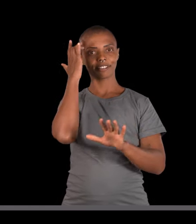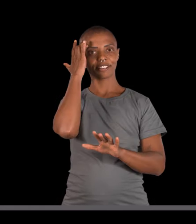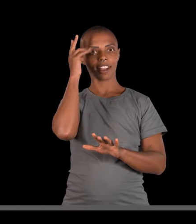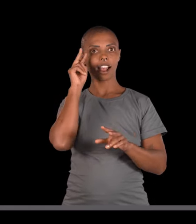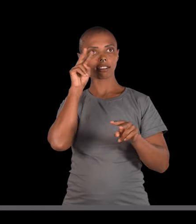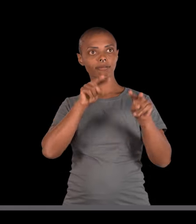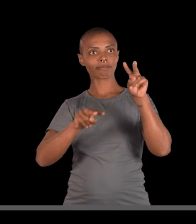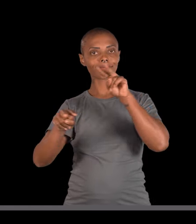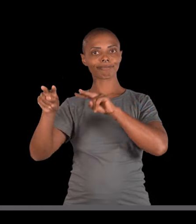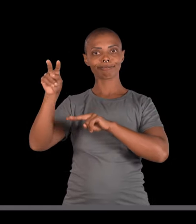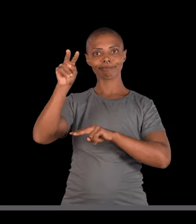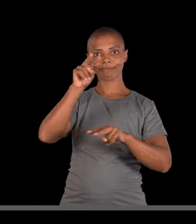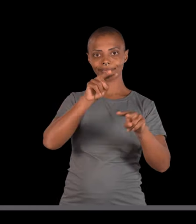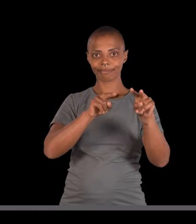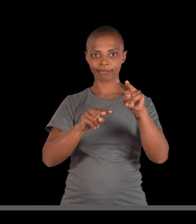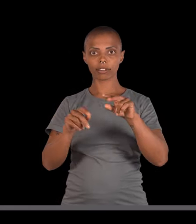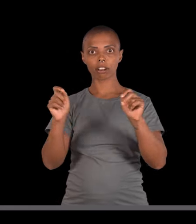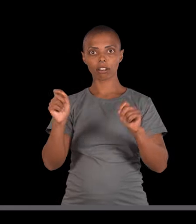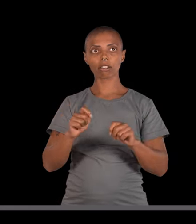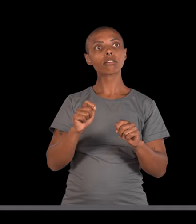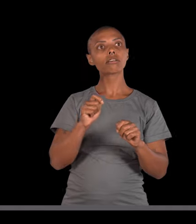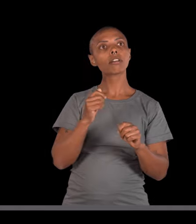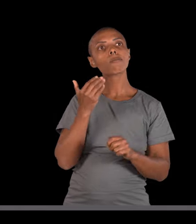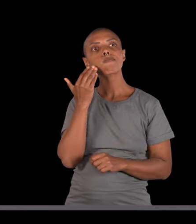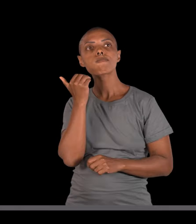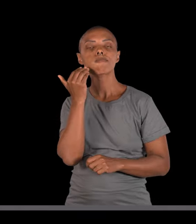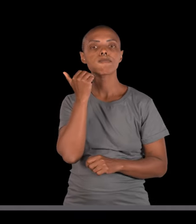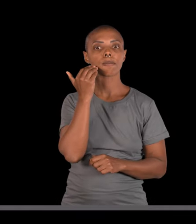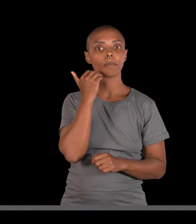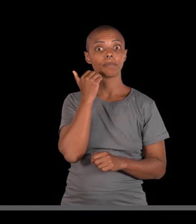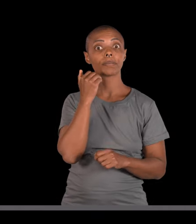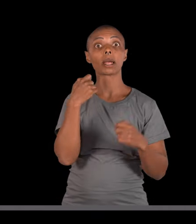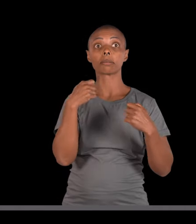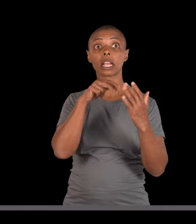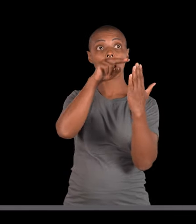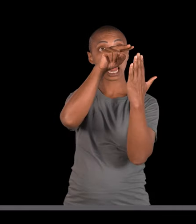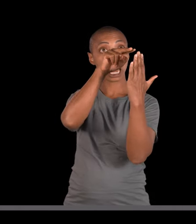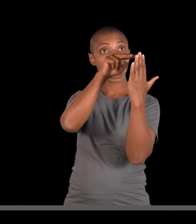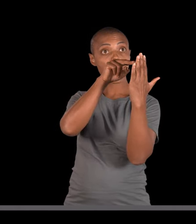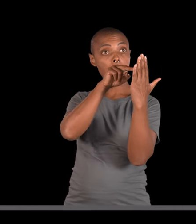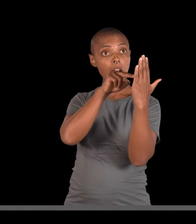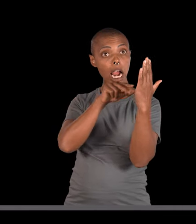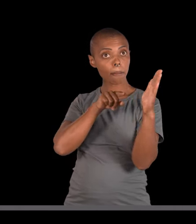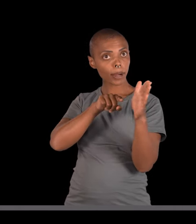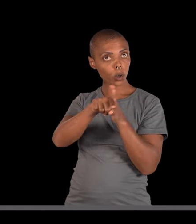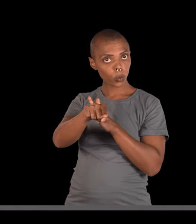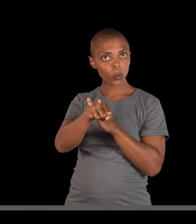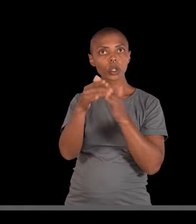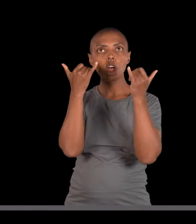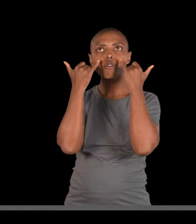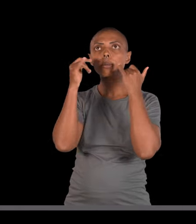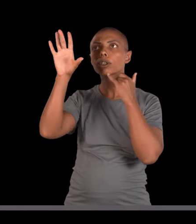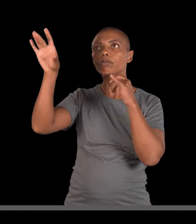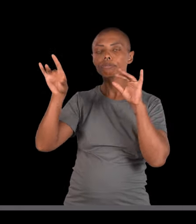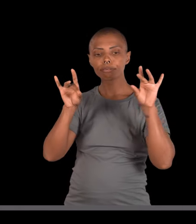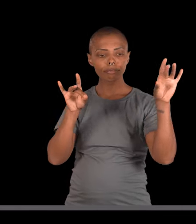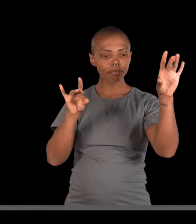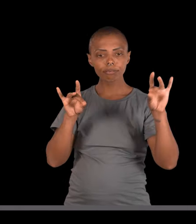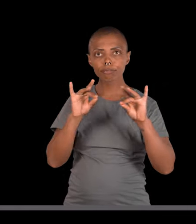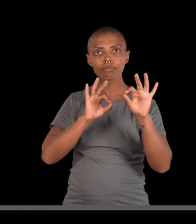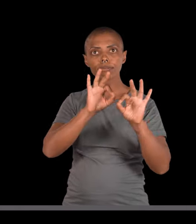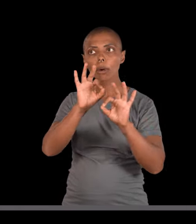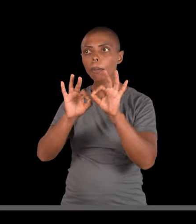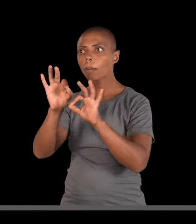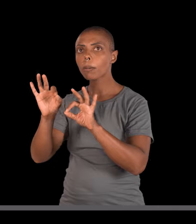Veja como fica mais fácil para você visualizar e fazer suas deduções. Li o enunciado, retirei os dados,